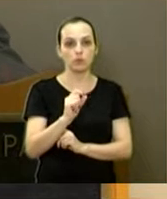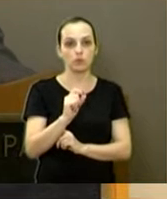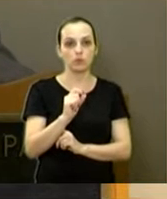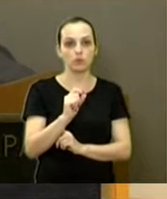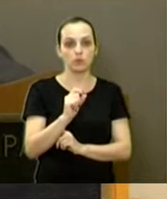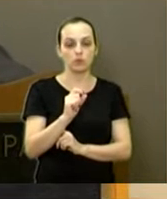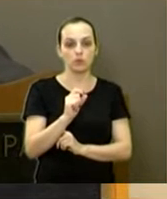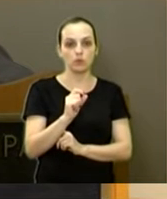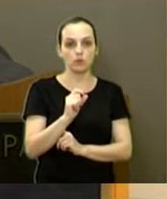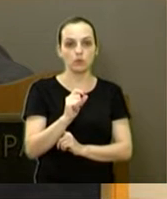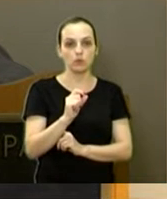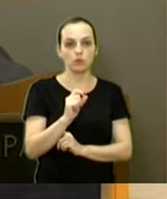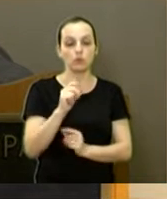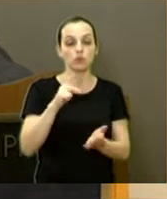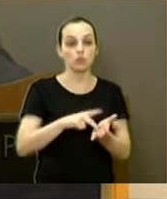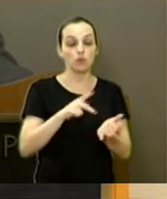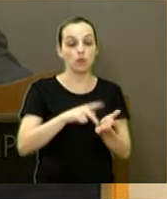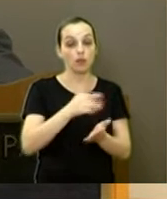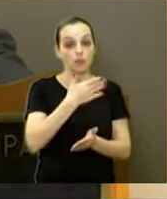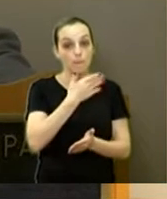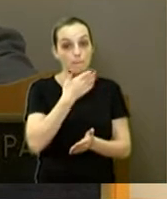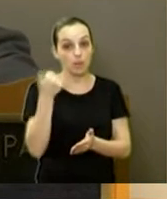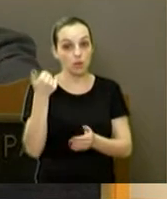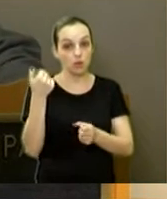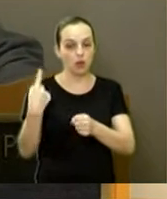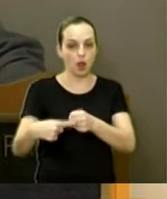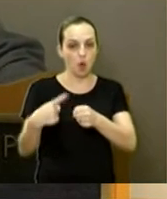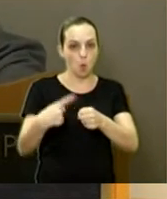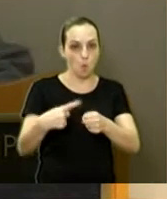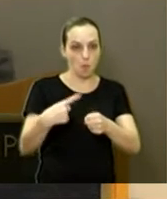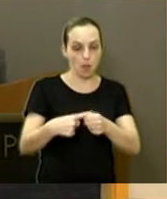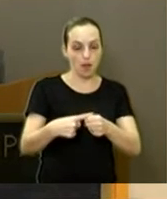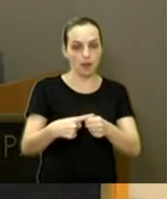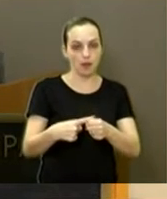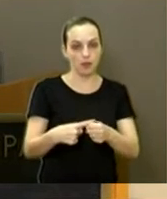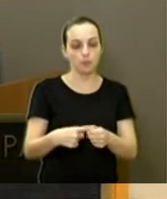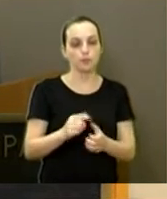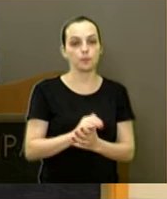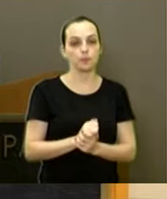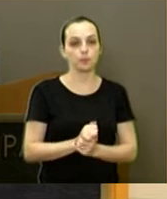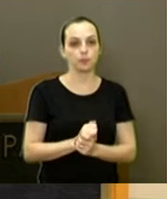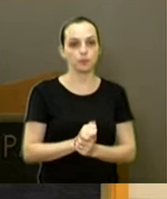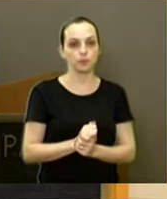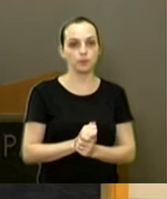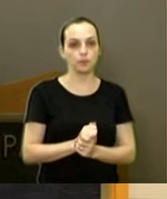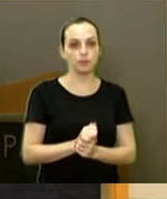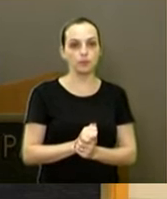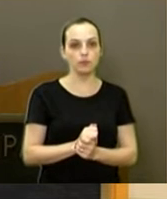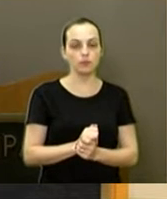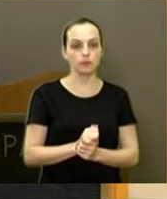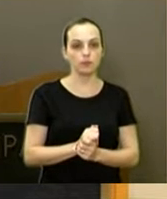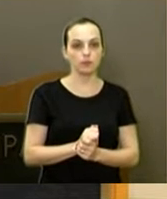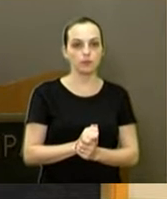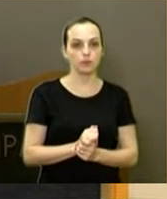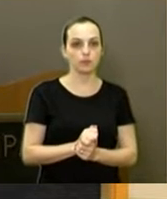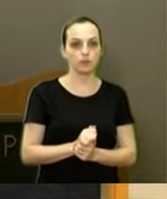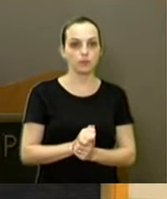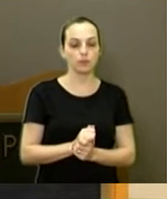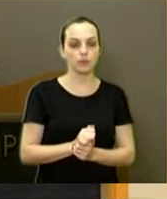naquele local, vai melhorar aquele bairro bastante. Eu também quero